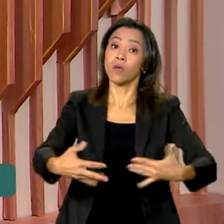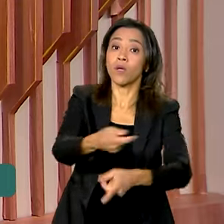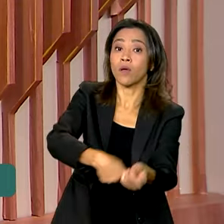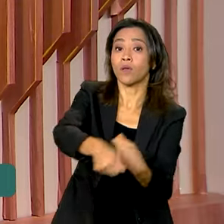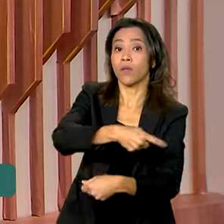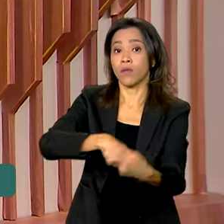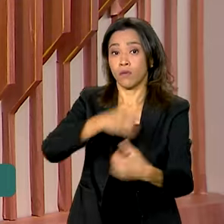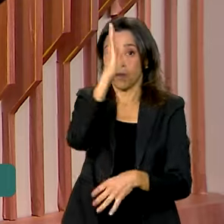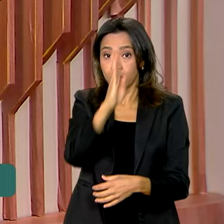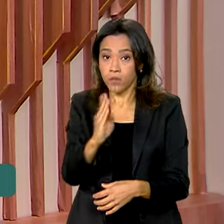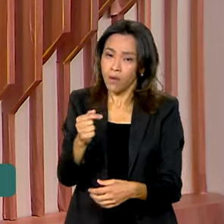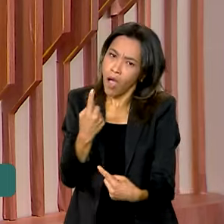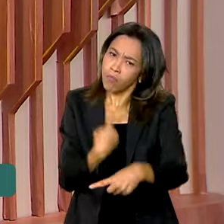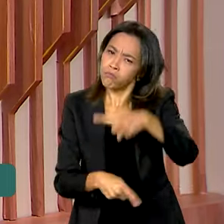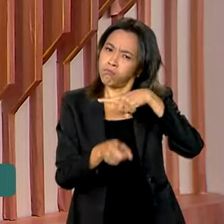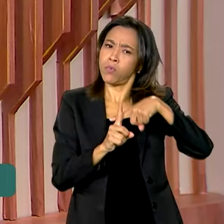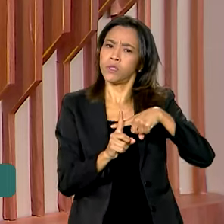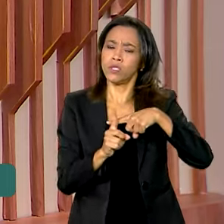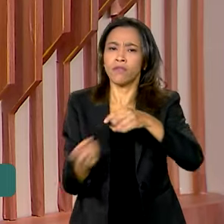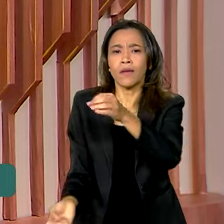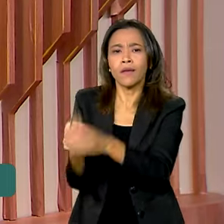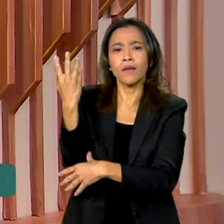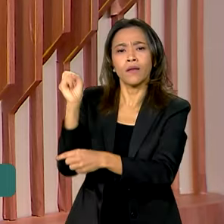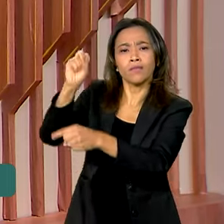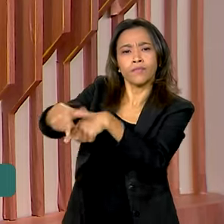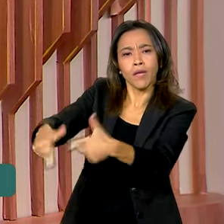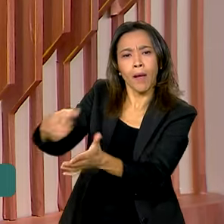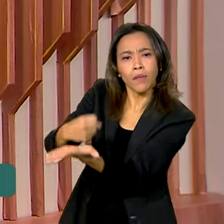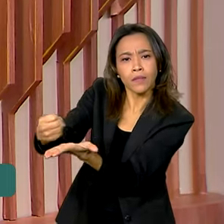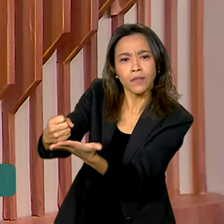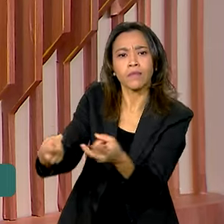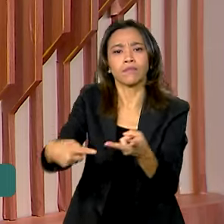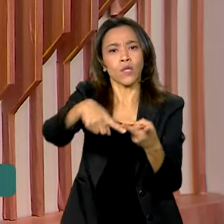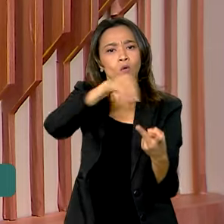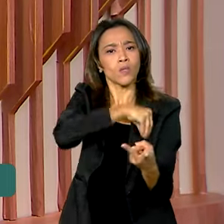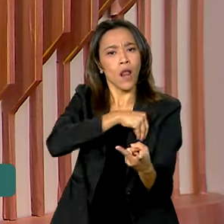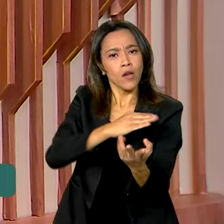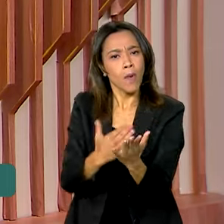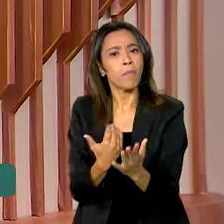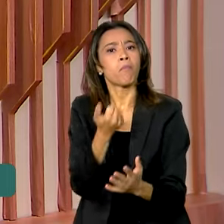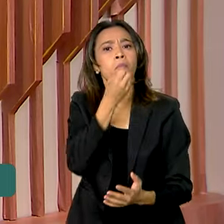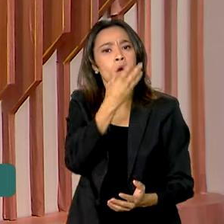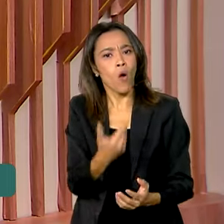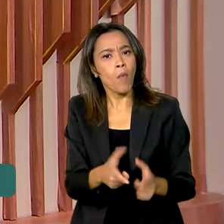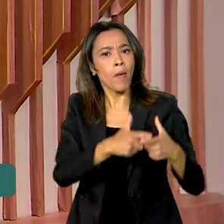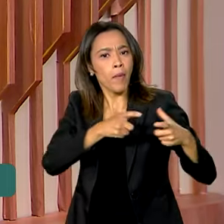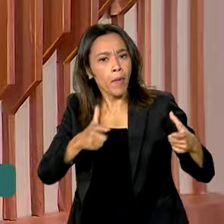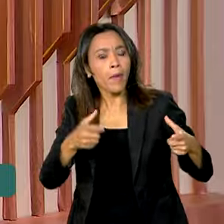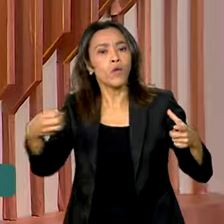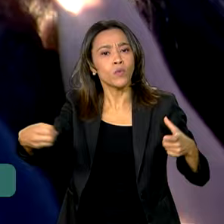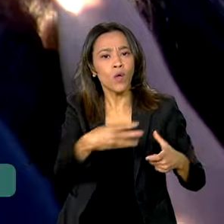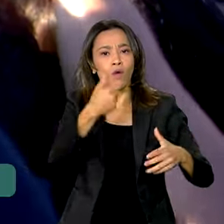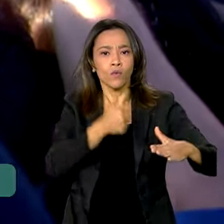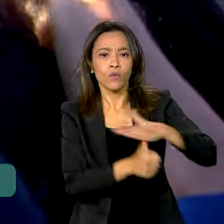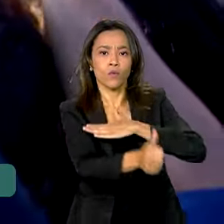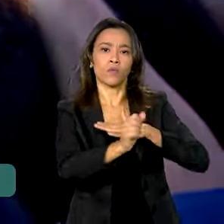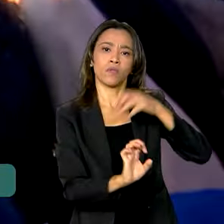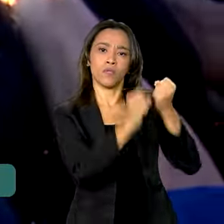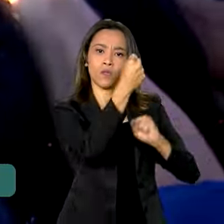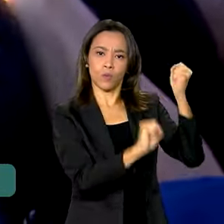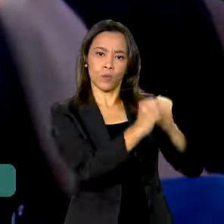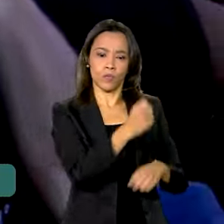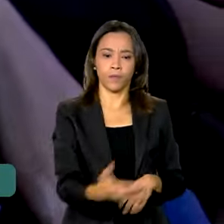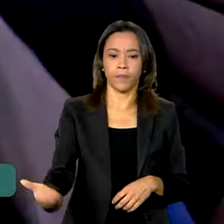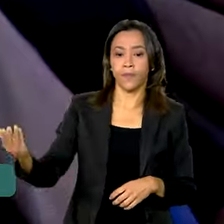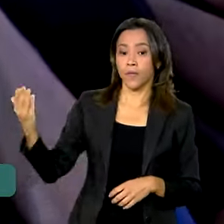é muito positiva, com geração de empregos, aumento de renda dos trabalhadores e novos investimentos na indústria. A